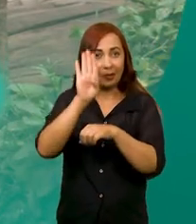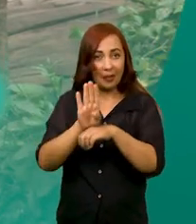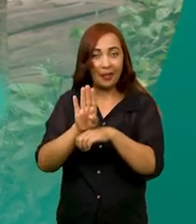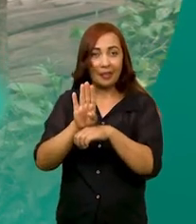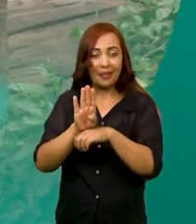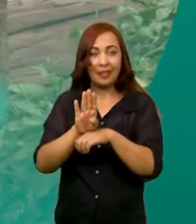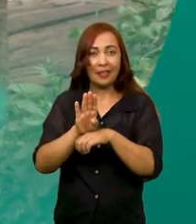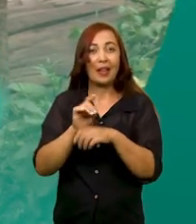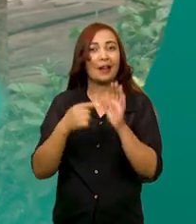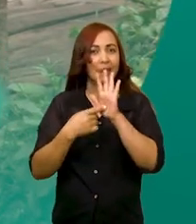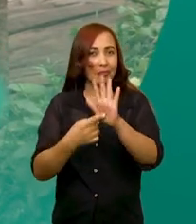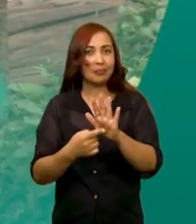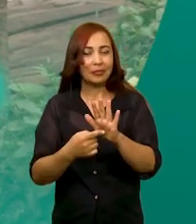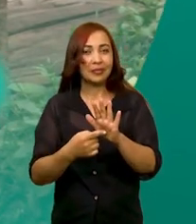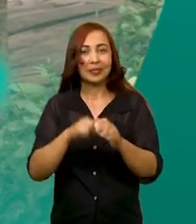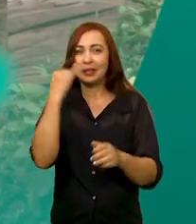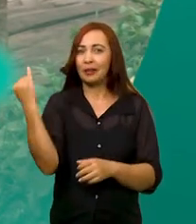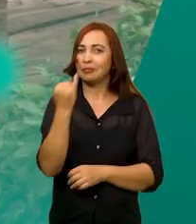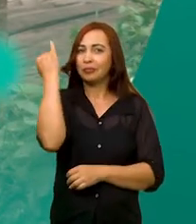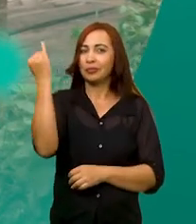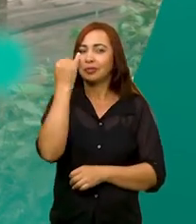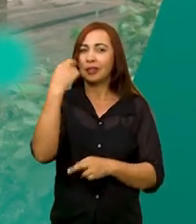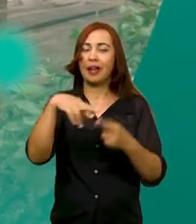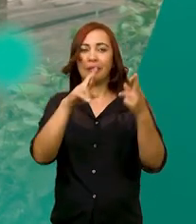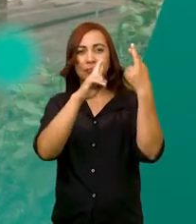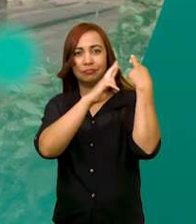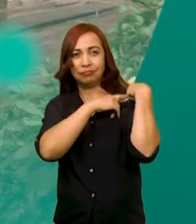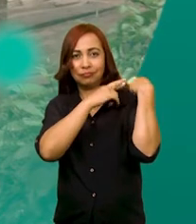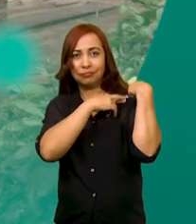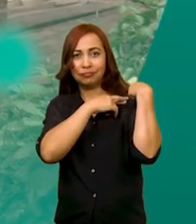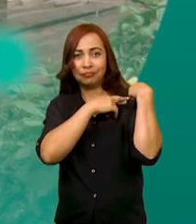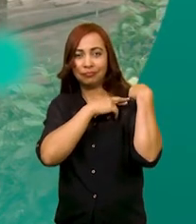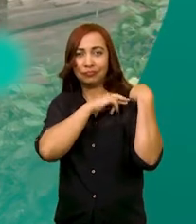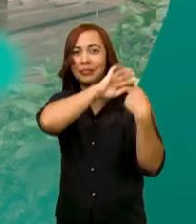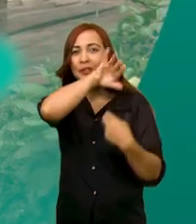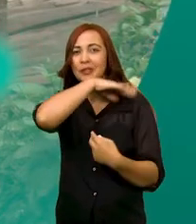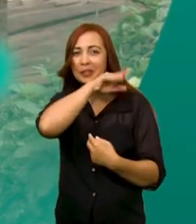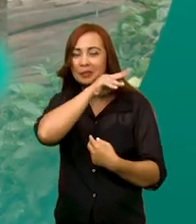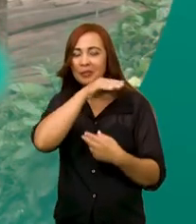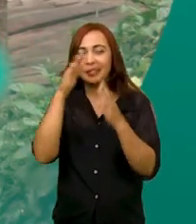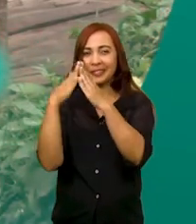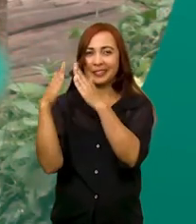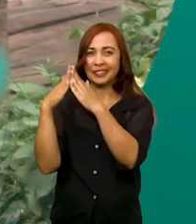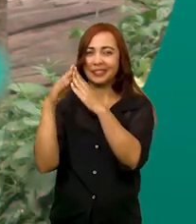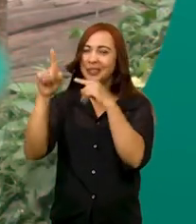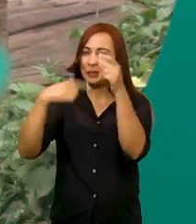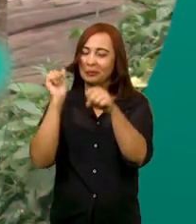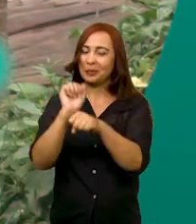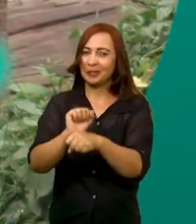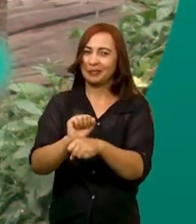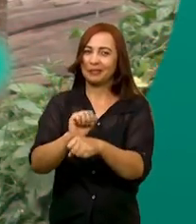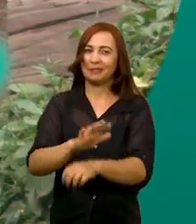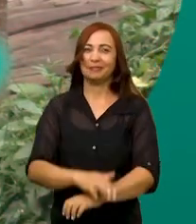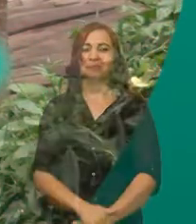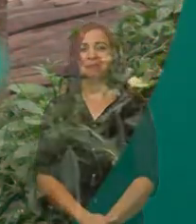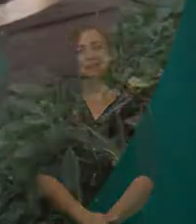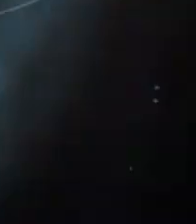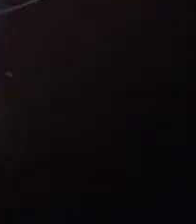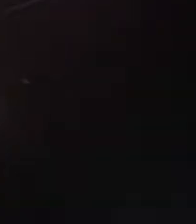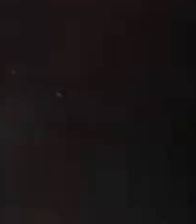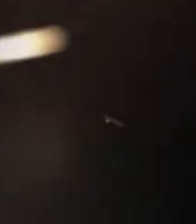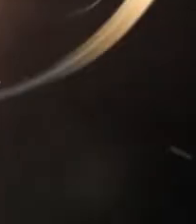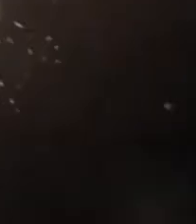Estadual do Sudoeste da Bahia, que mostra a importância da responsabilidade com os animais de estimação. É depois do intervalo.